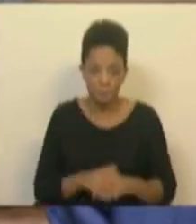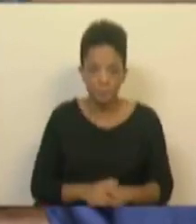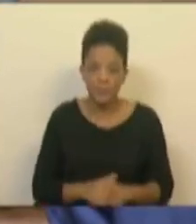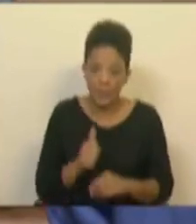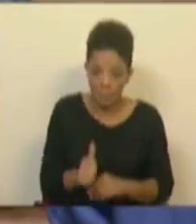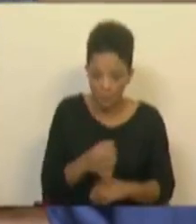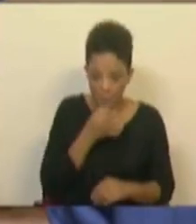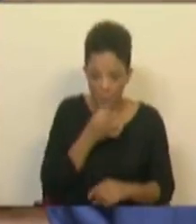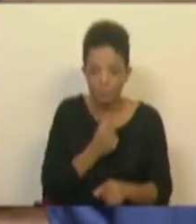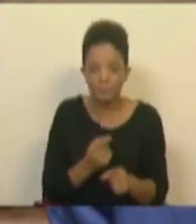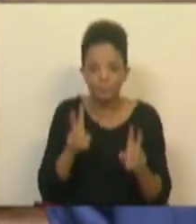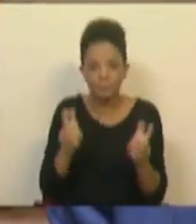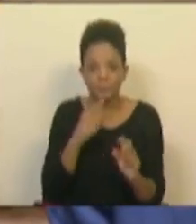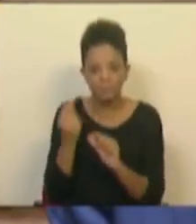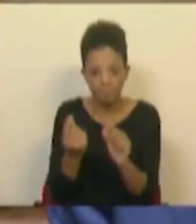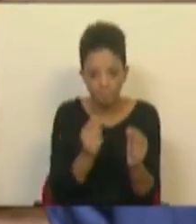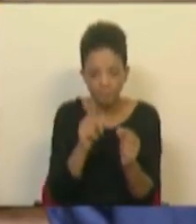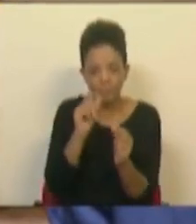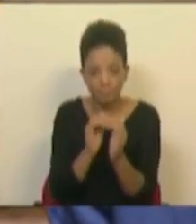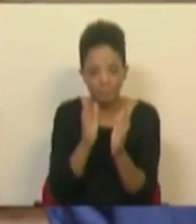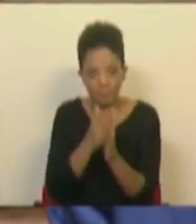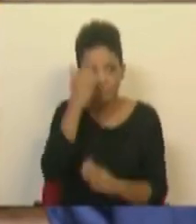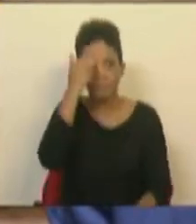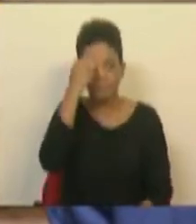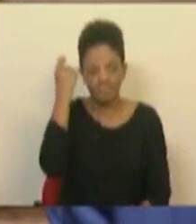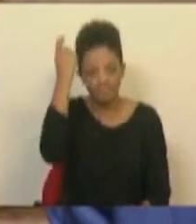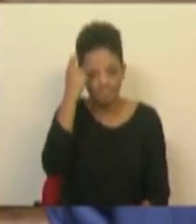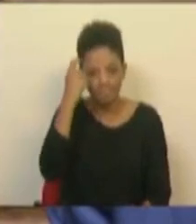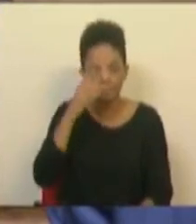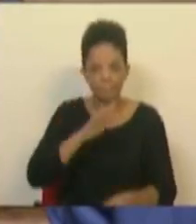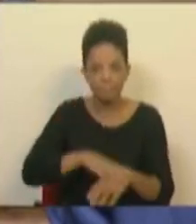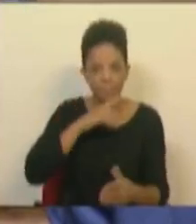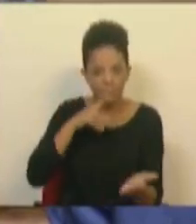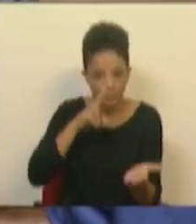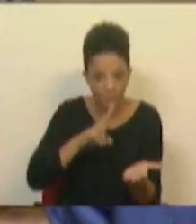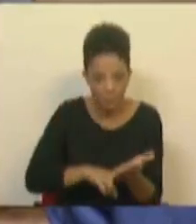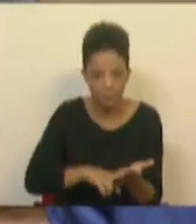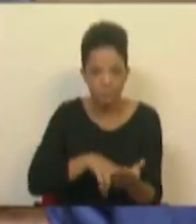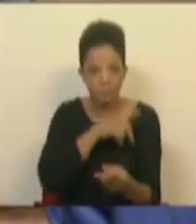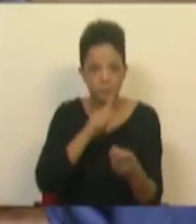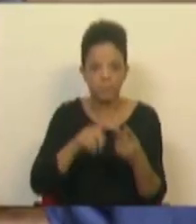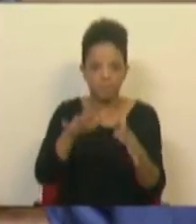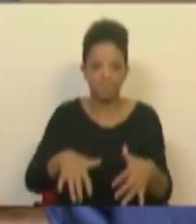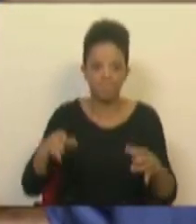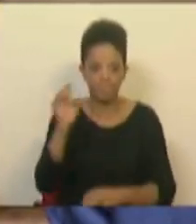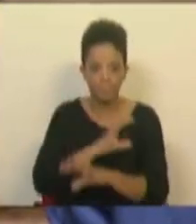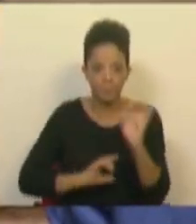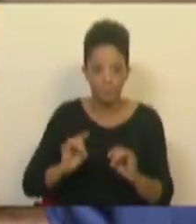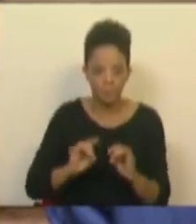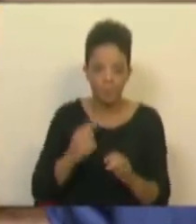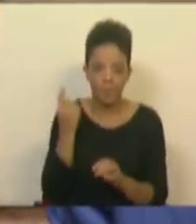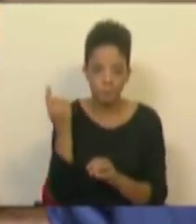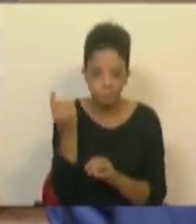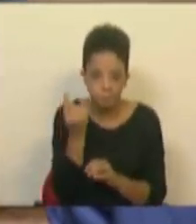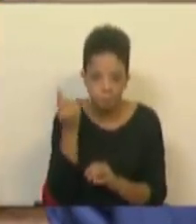É bom que isso seja assunto de debate e que toda a gente tenha consciência que a credibilidade que o Parlamento Europeu demorou